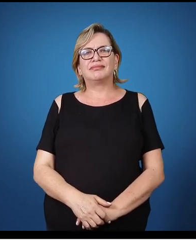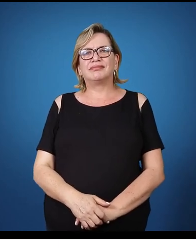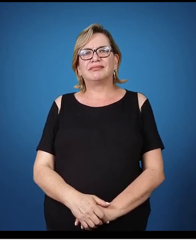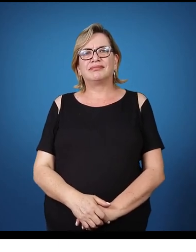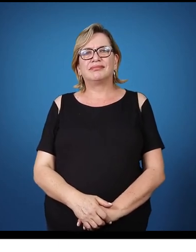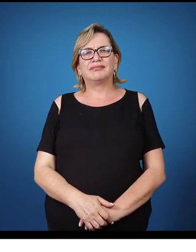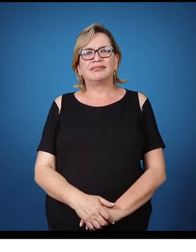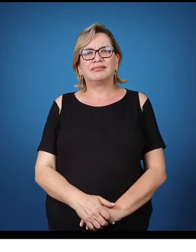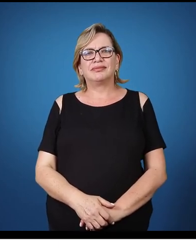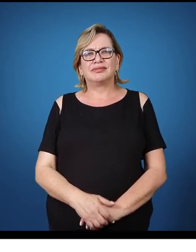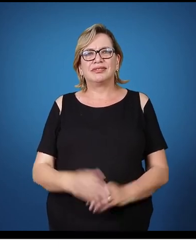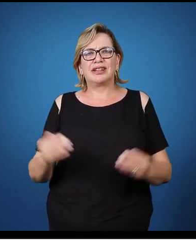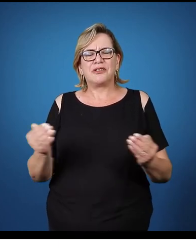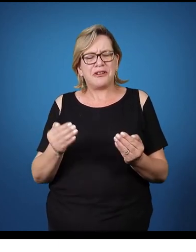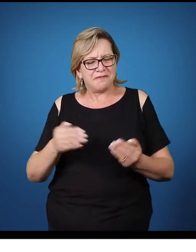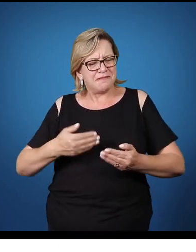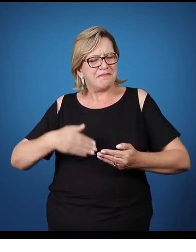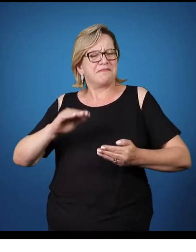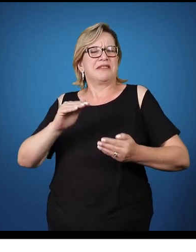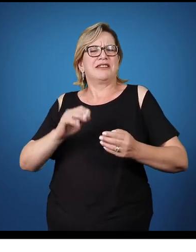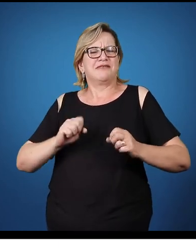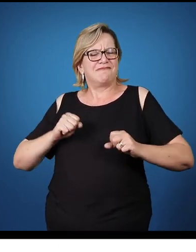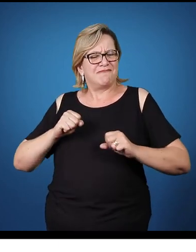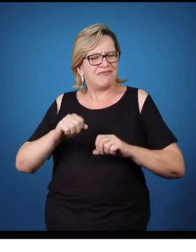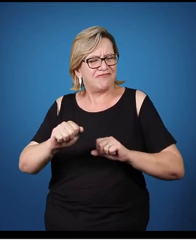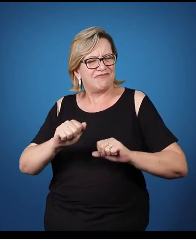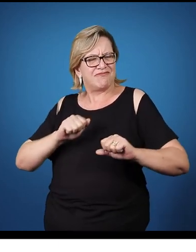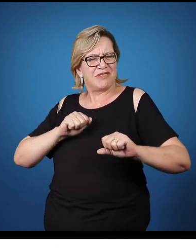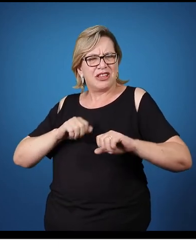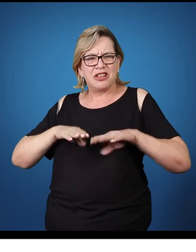Força e intensidade no gesto.